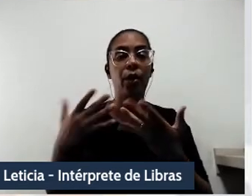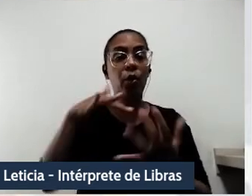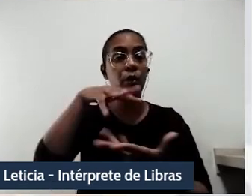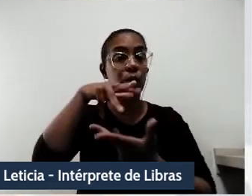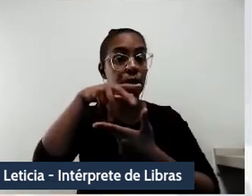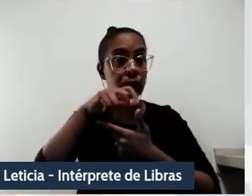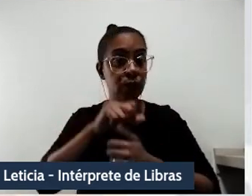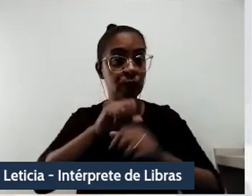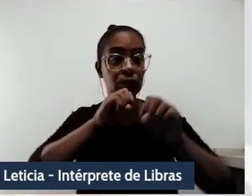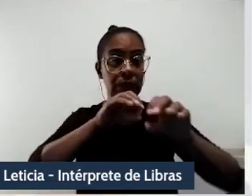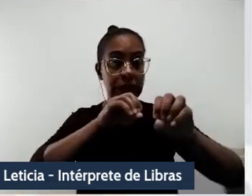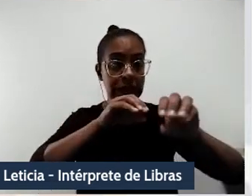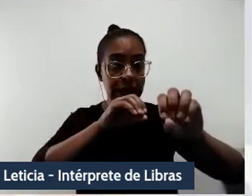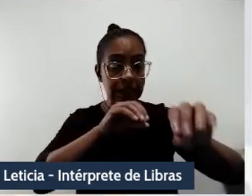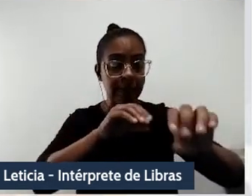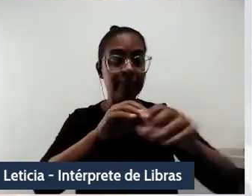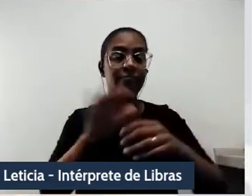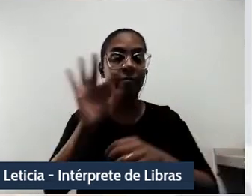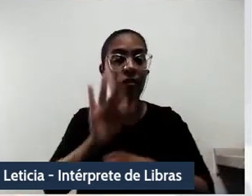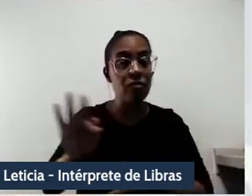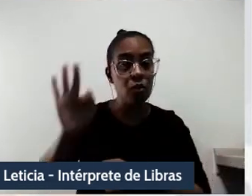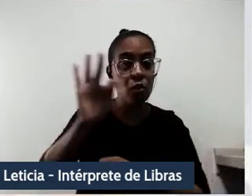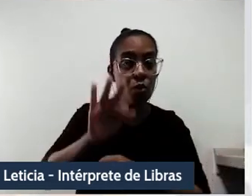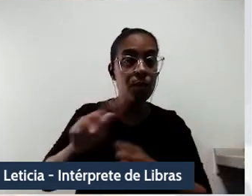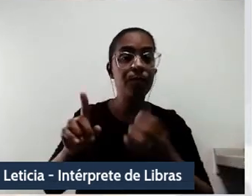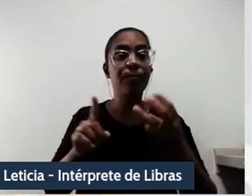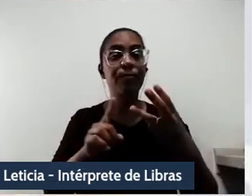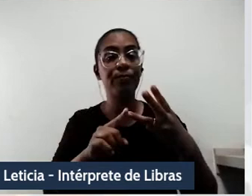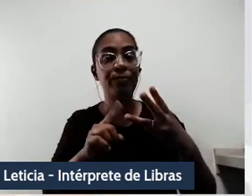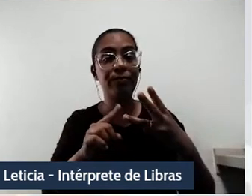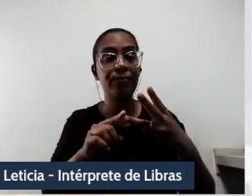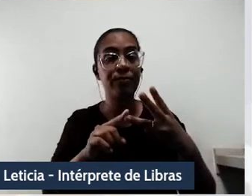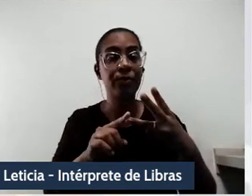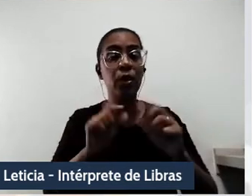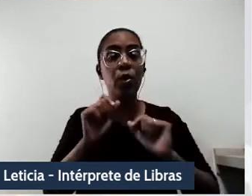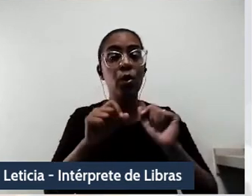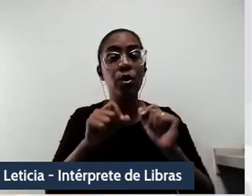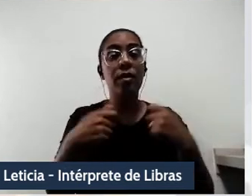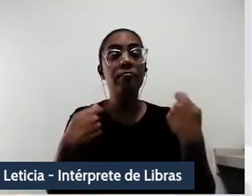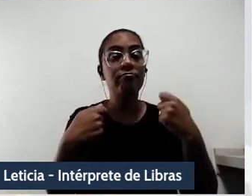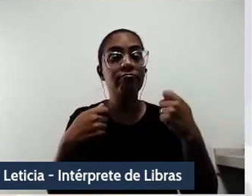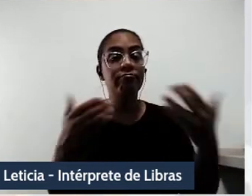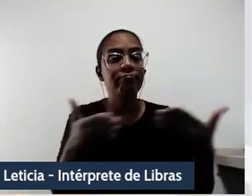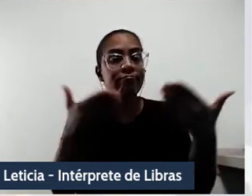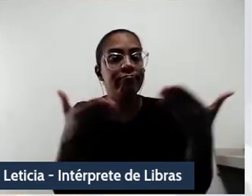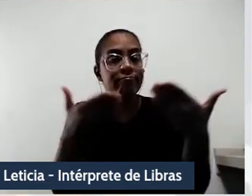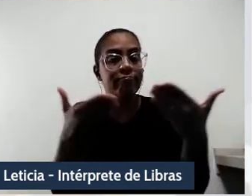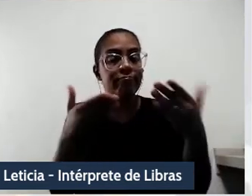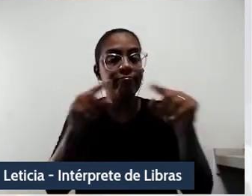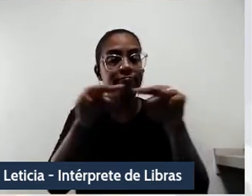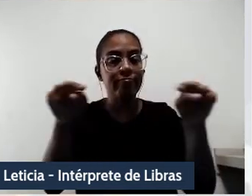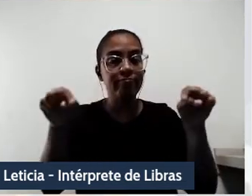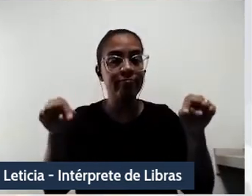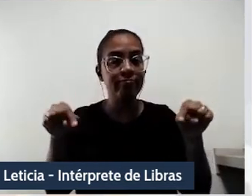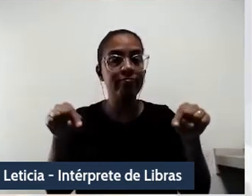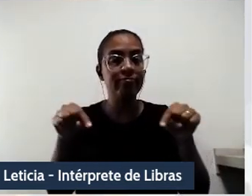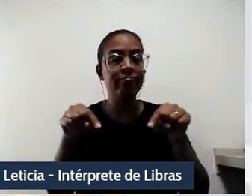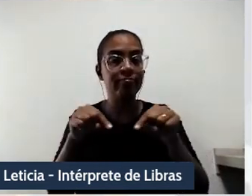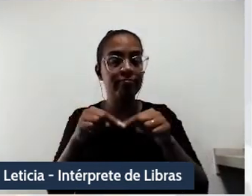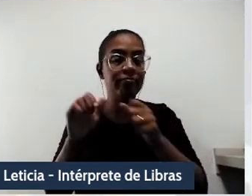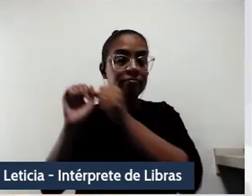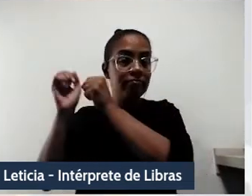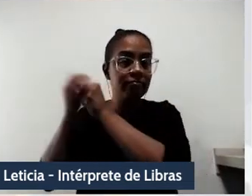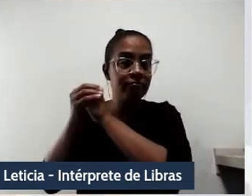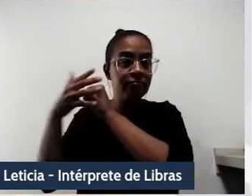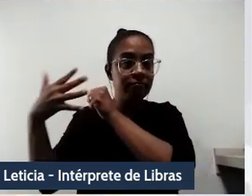ensino superior, quais as implicações, então, dessa nossa situação decolonial e